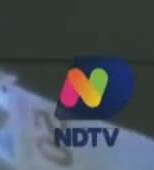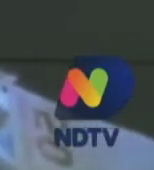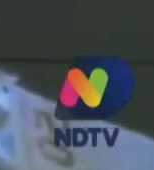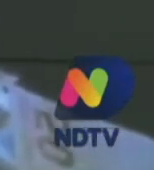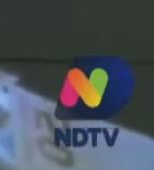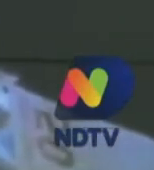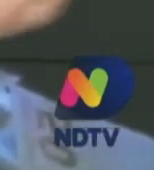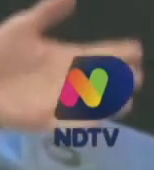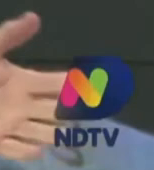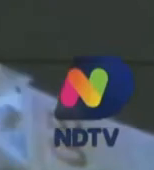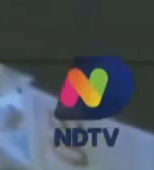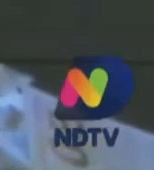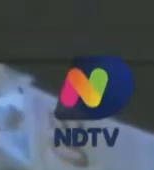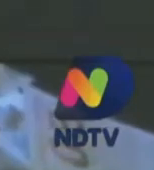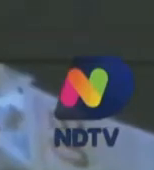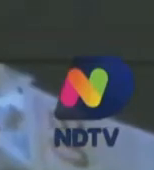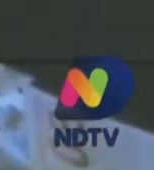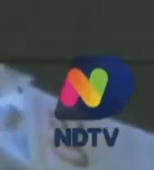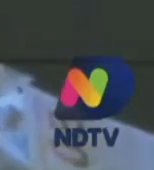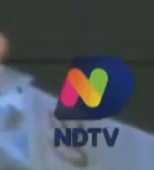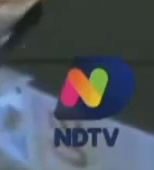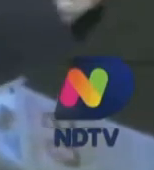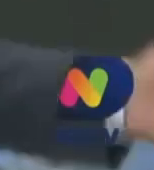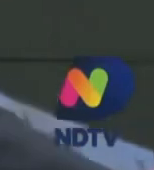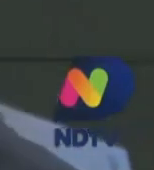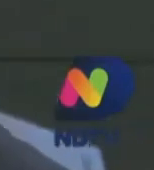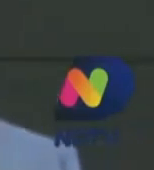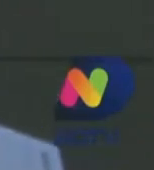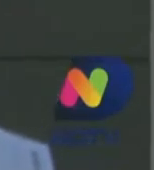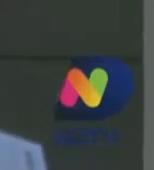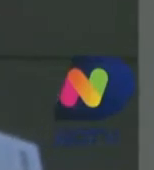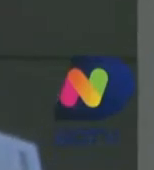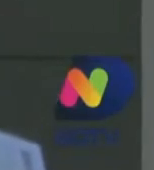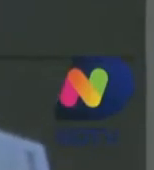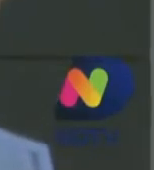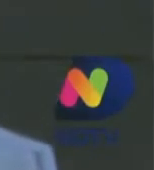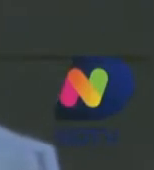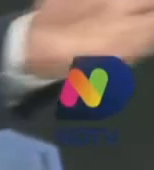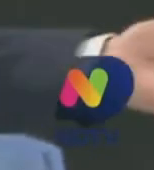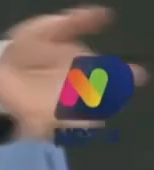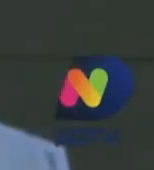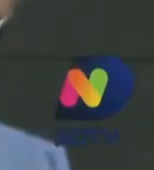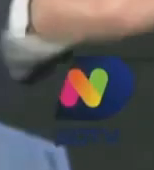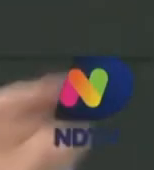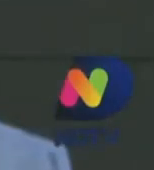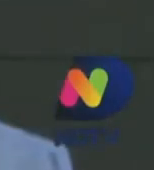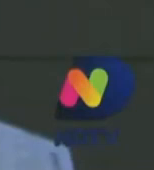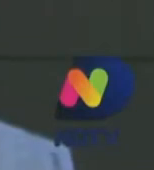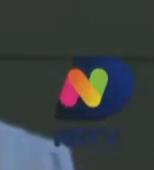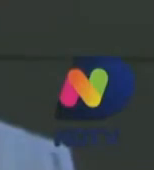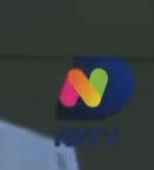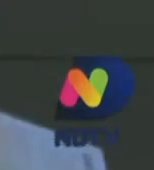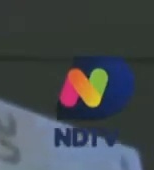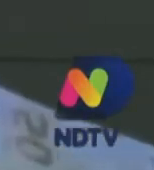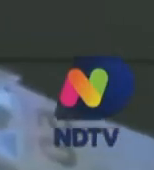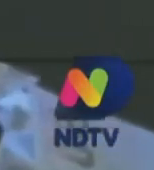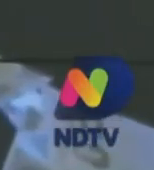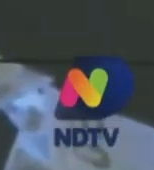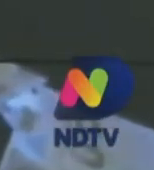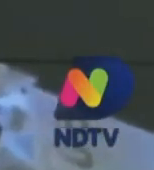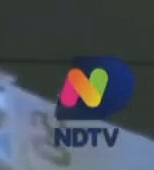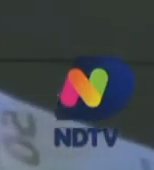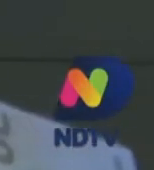ou seja dez dias de folga remunerada a cada trinta dias por mês daí